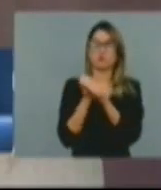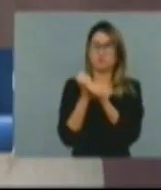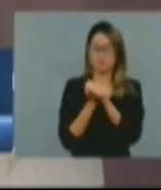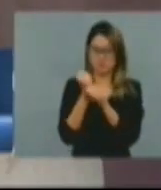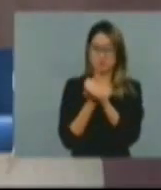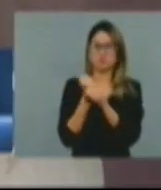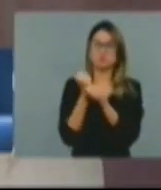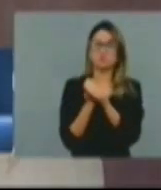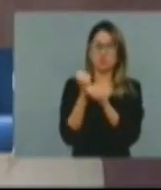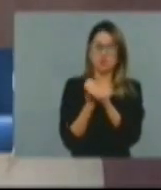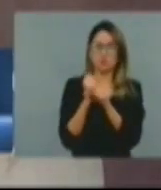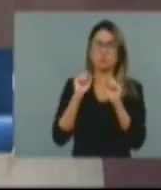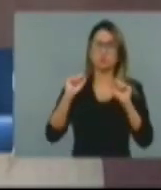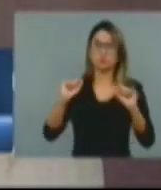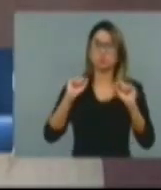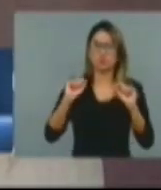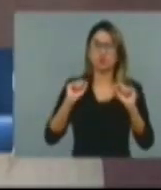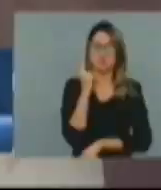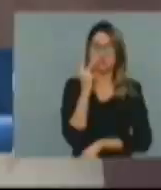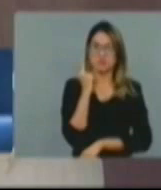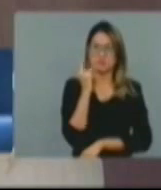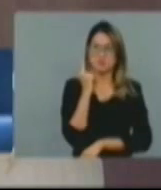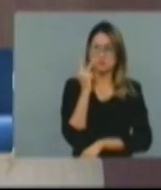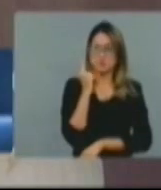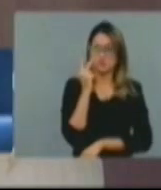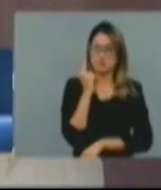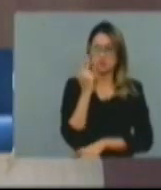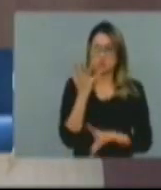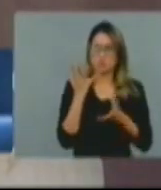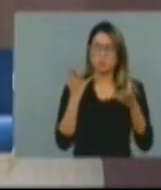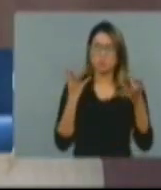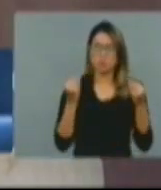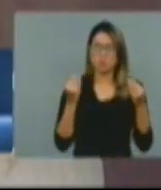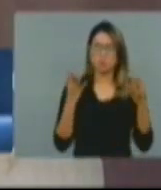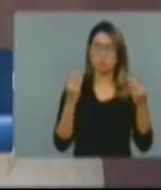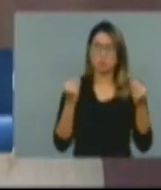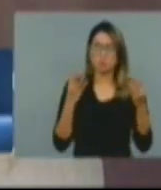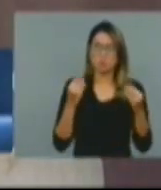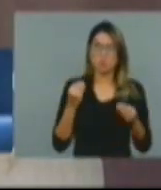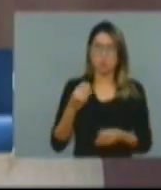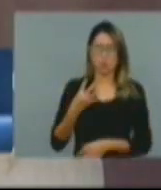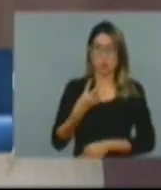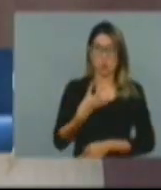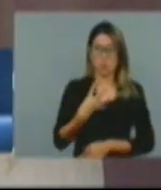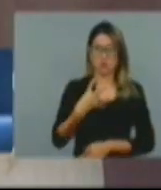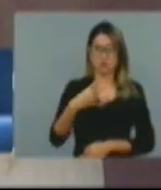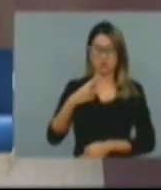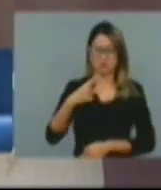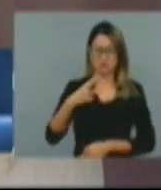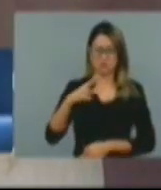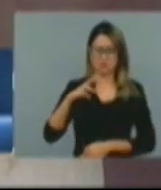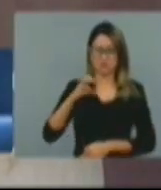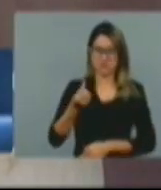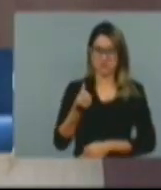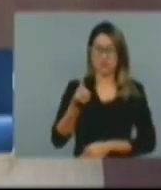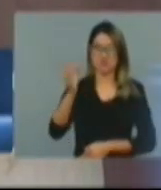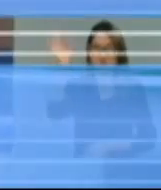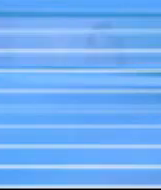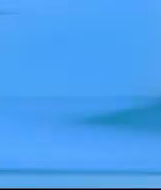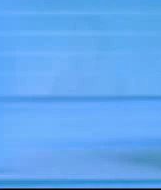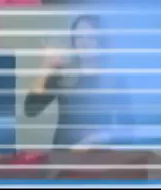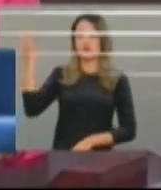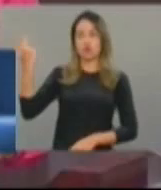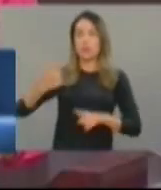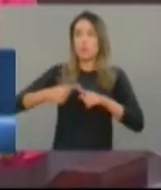número de homicídios de adolescentes cresceu 436%.